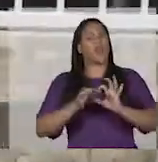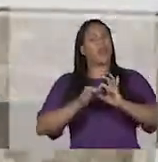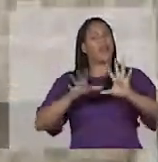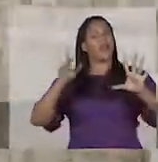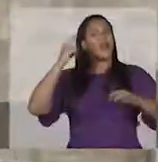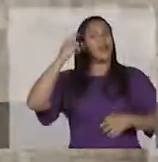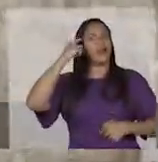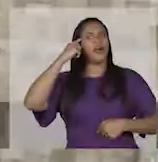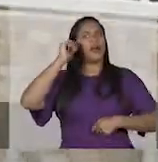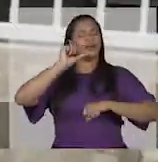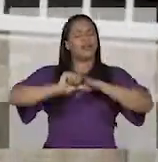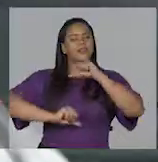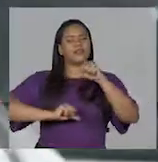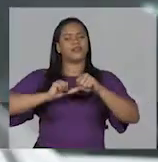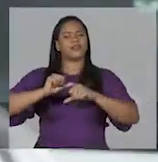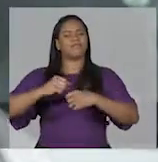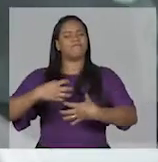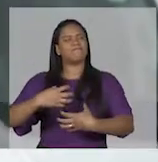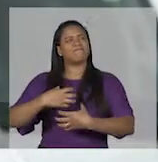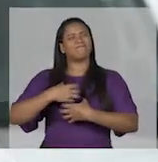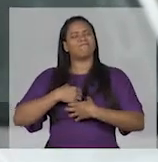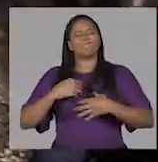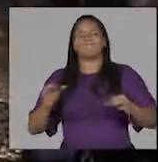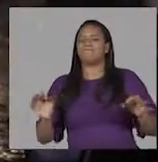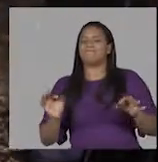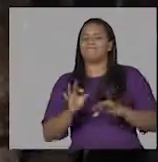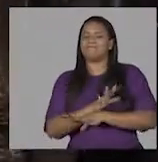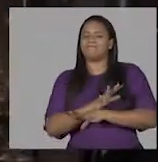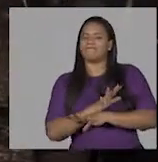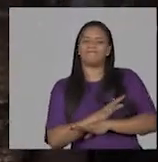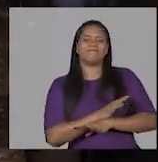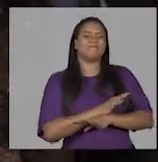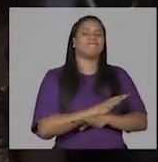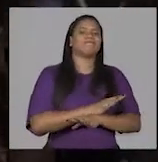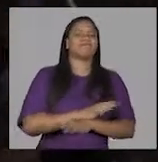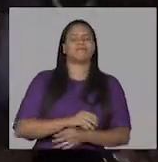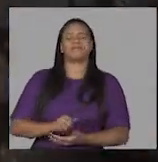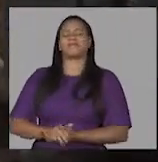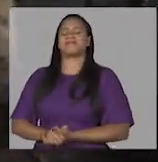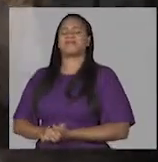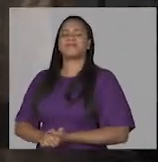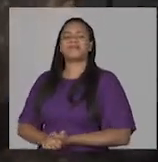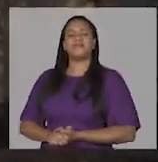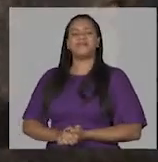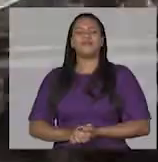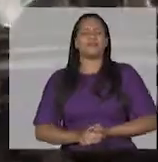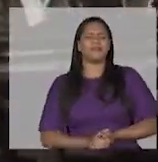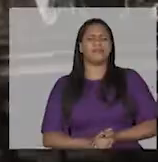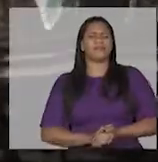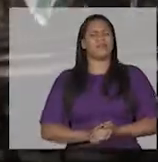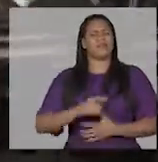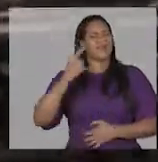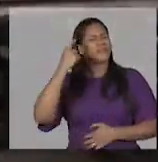Deixa o seu desejo de mudança Tomar conta de você